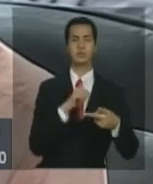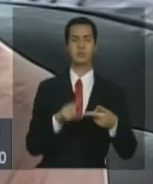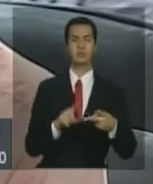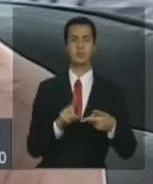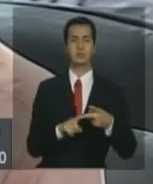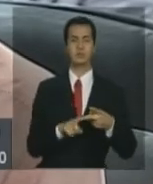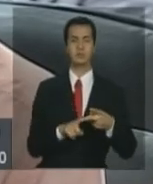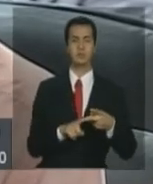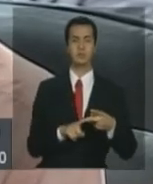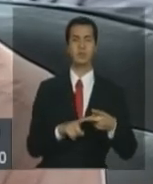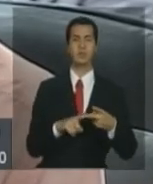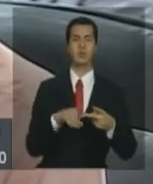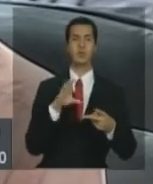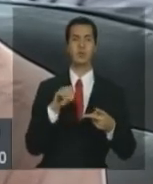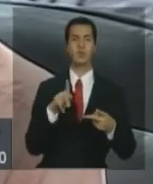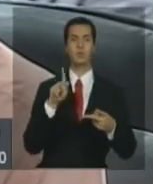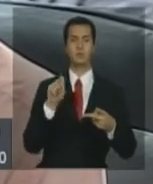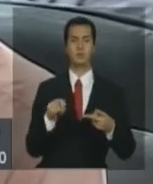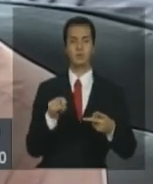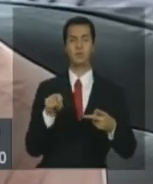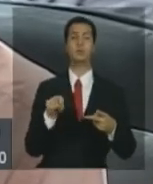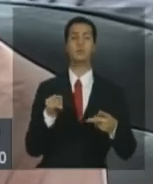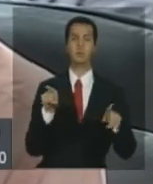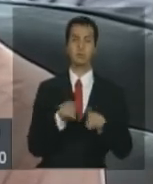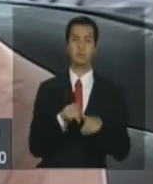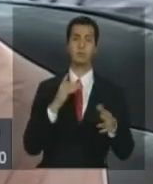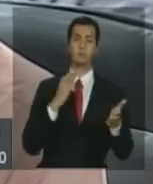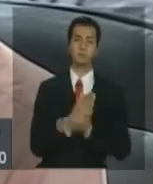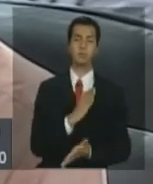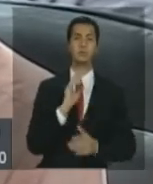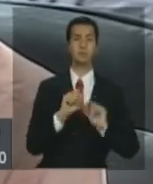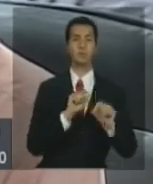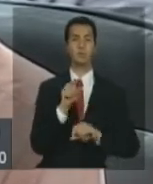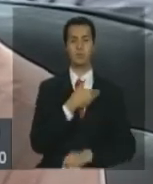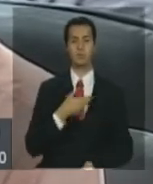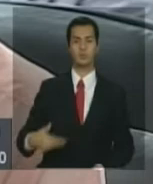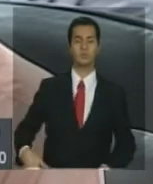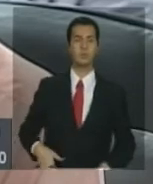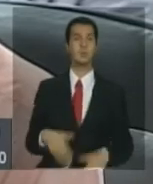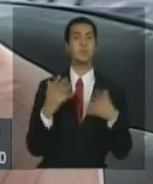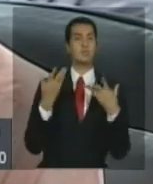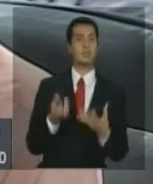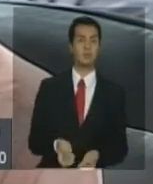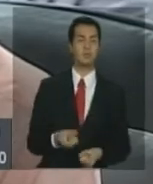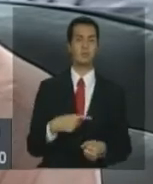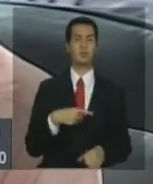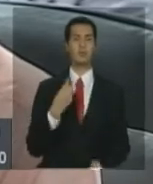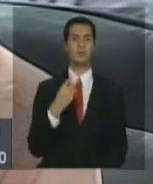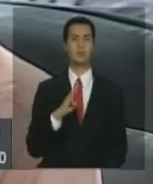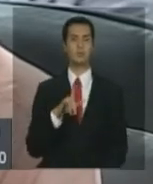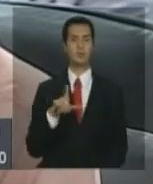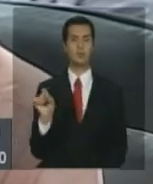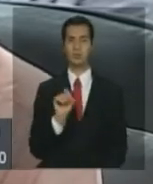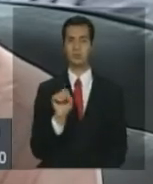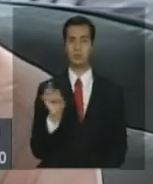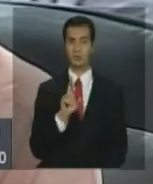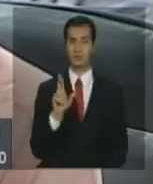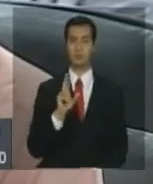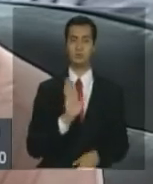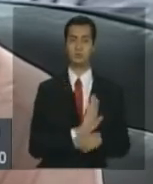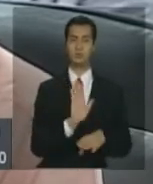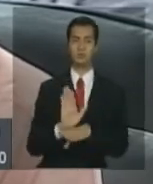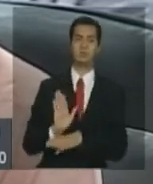emendas individuais e parlamentares a partir de abril. Então, pode ter algum impacto no curto prazo para